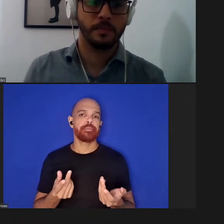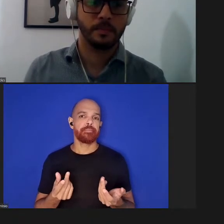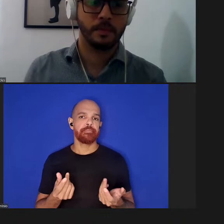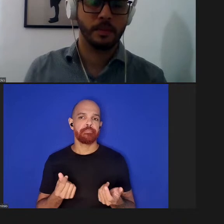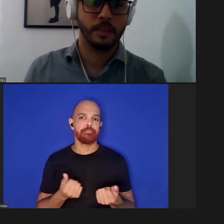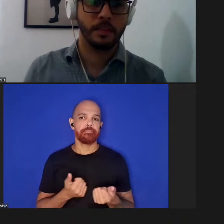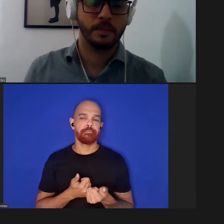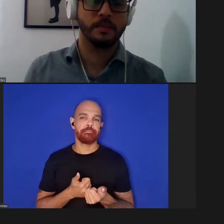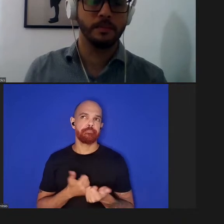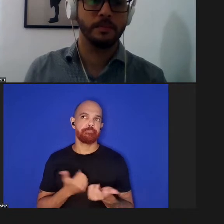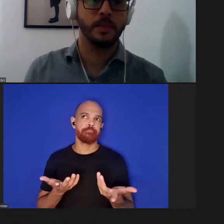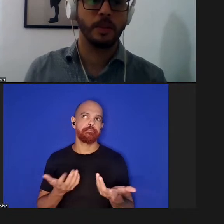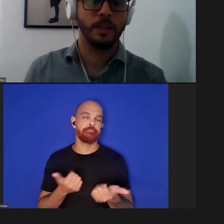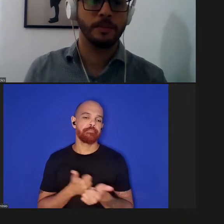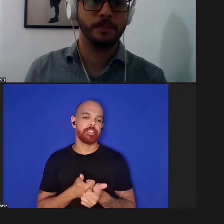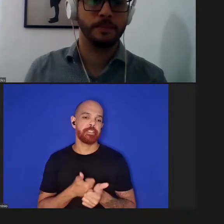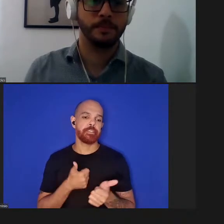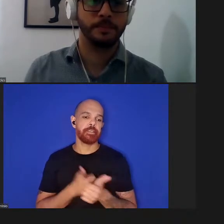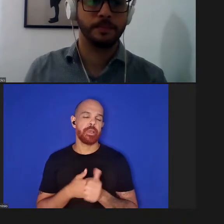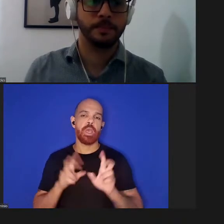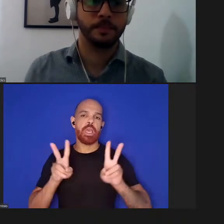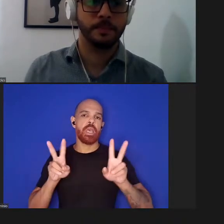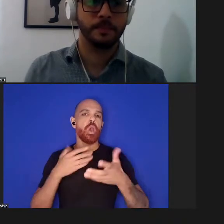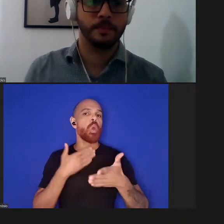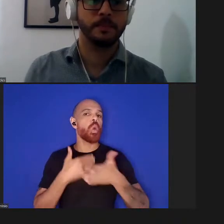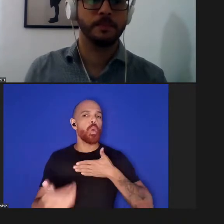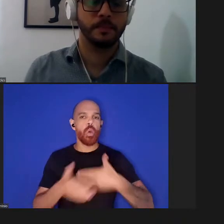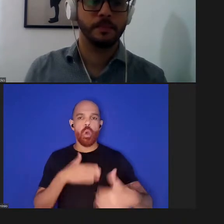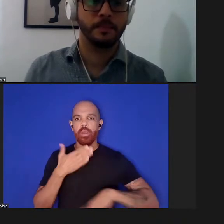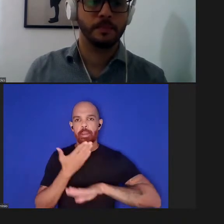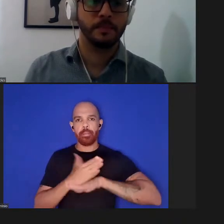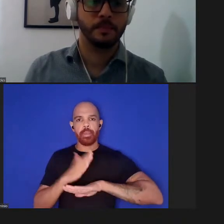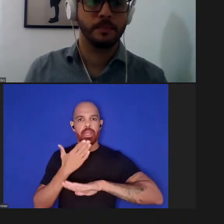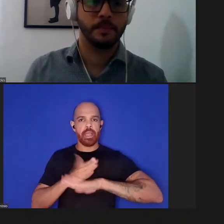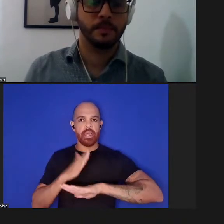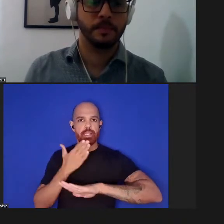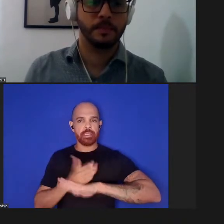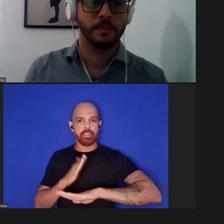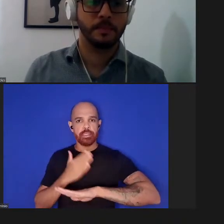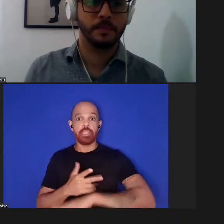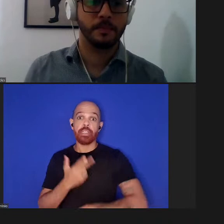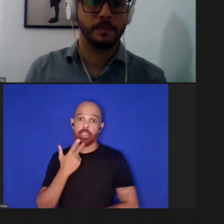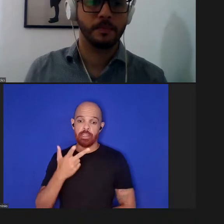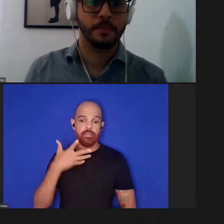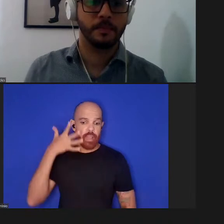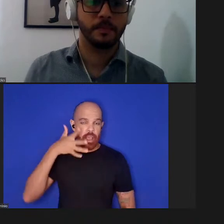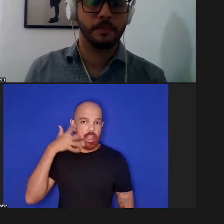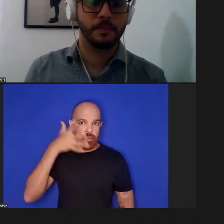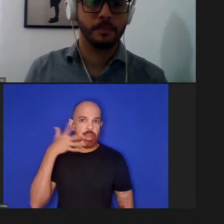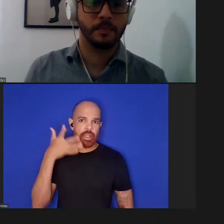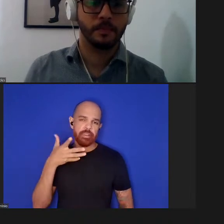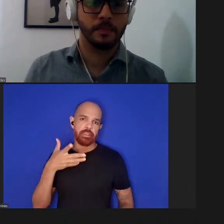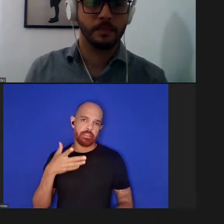em relação a qualquer prática eu mencionei na minha palestra que claro que